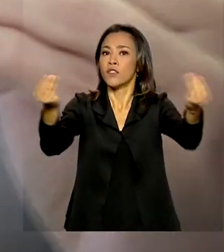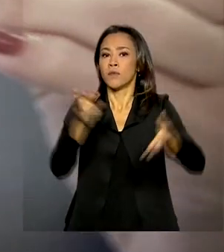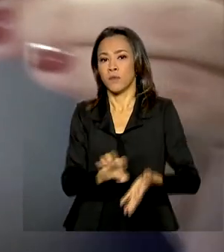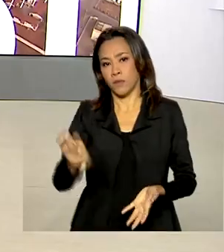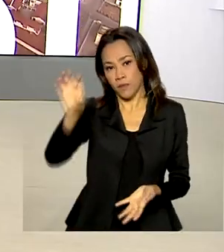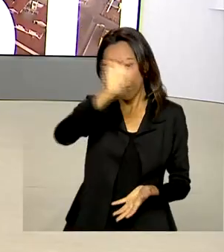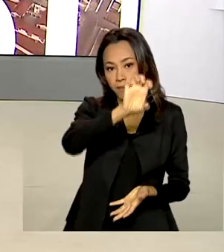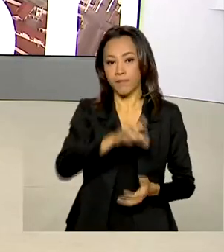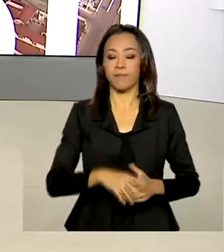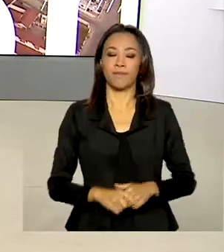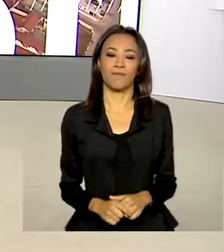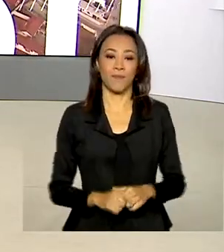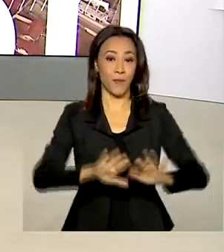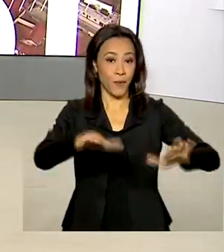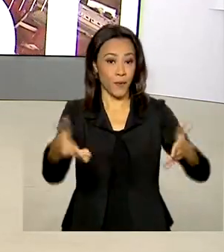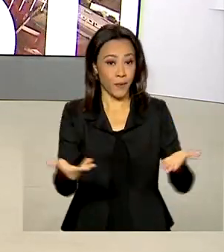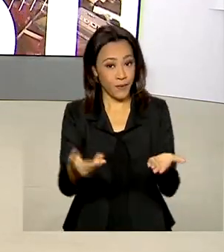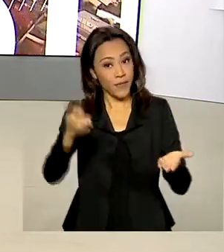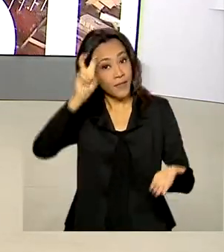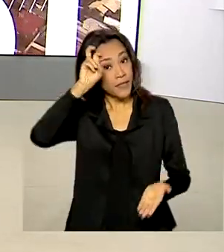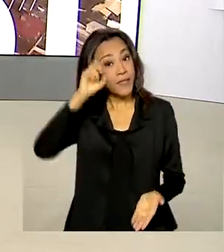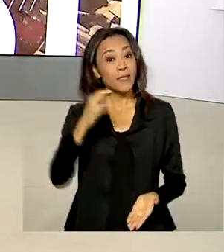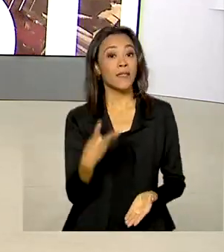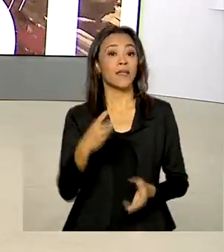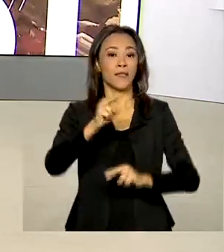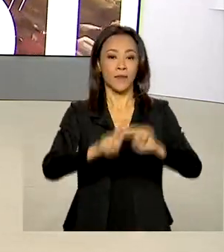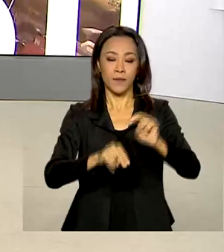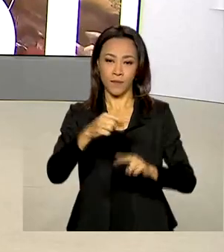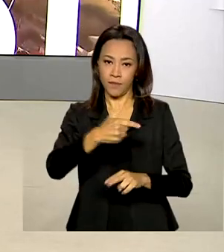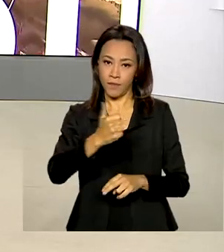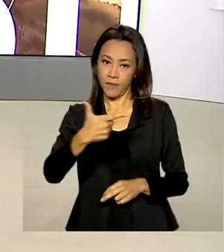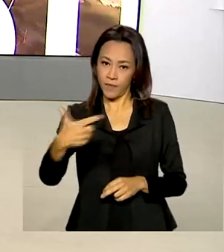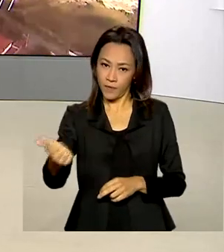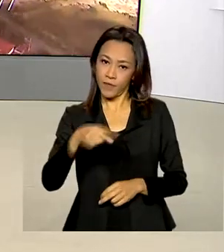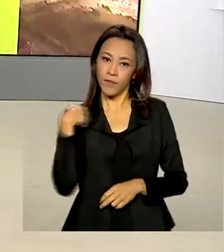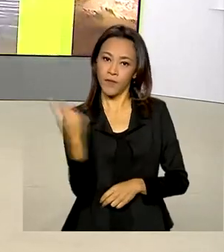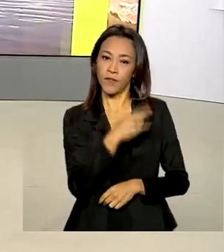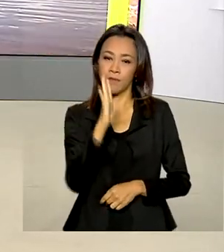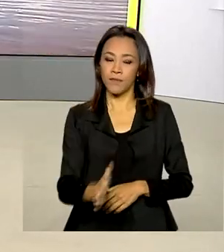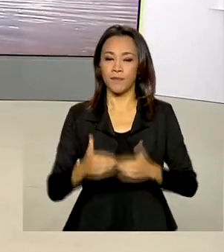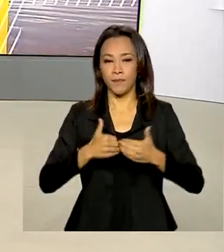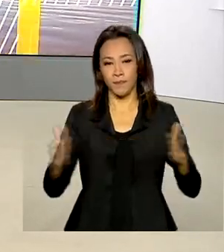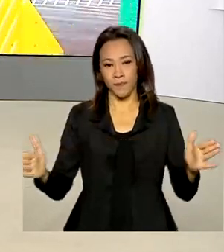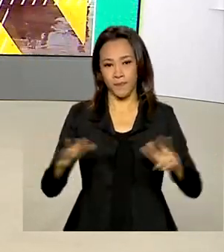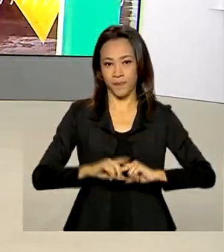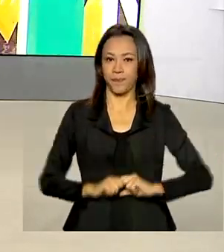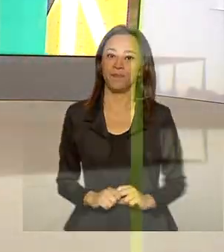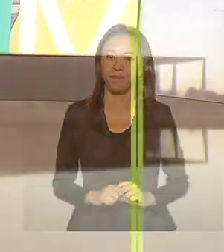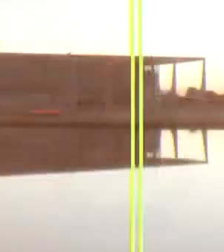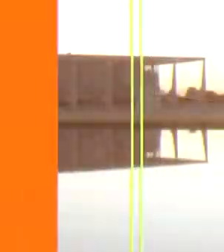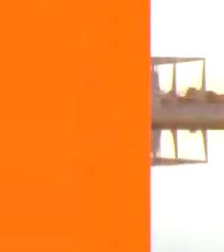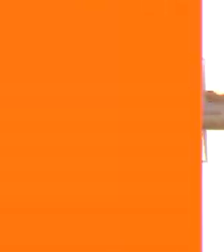estados. Quinta-feira, 3 de junho de 2021, o Brasil em Dia está no ar.